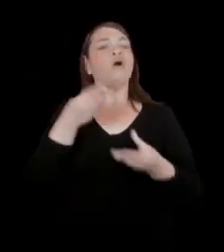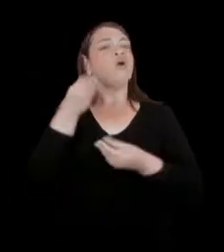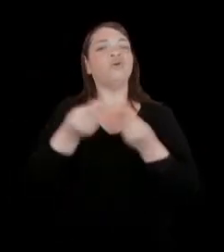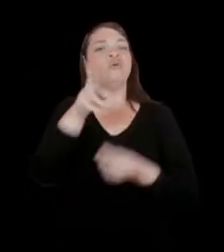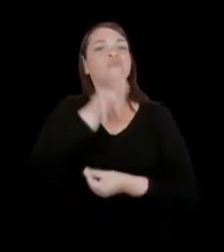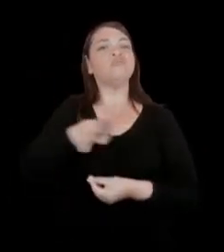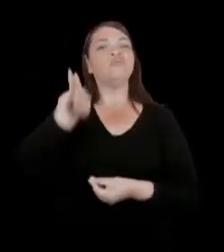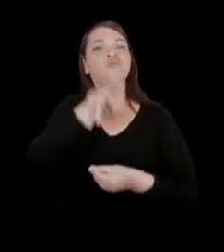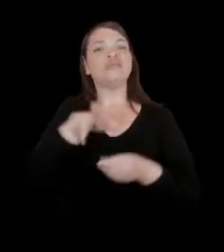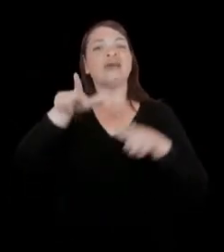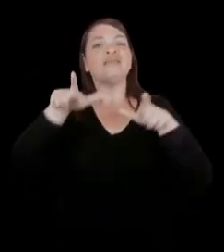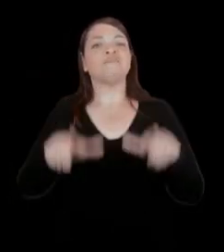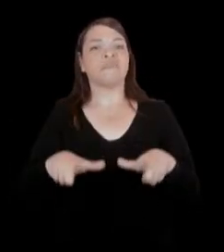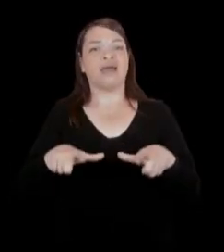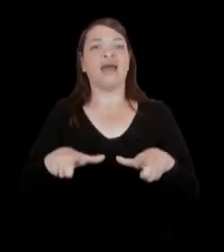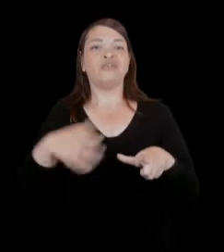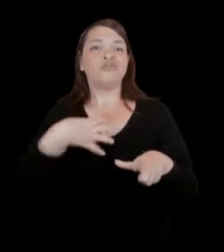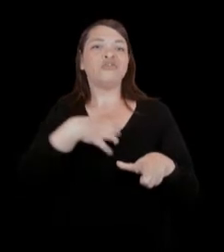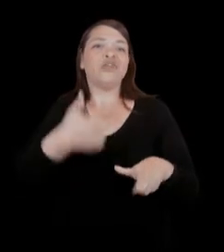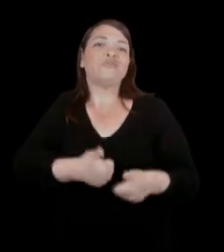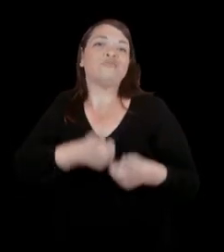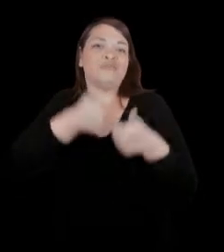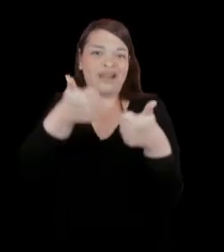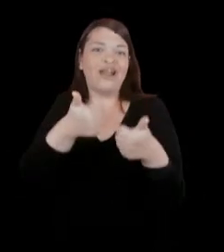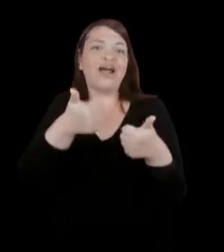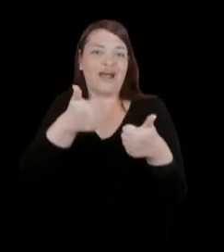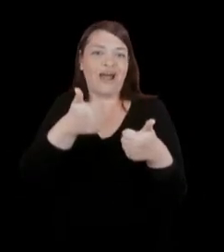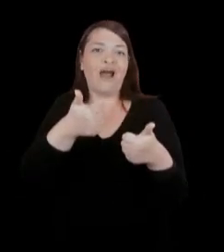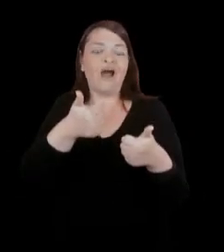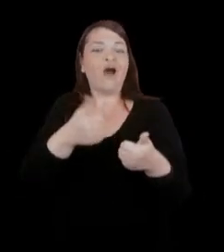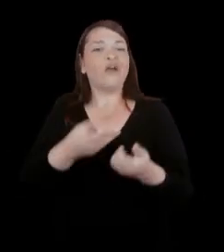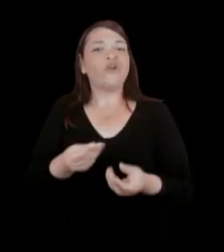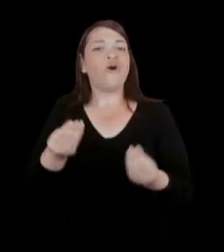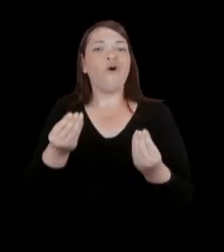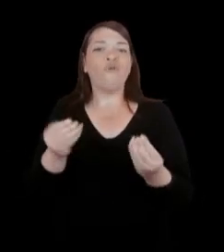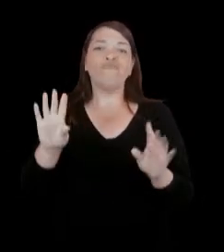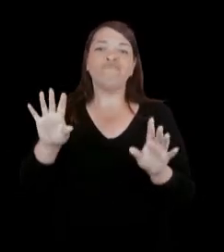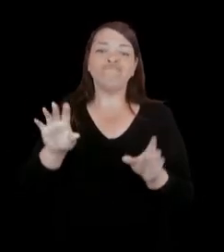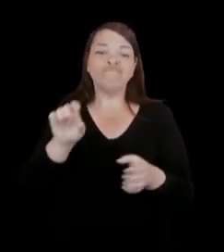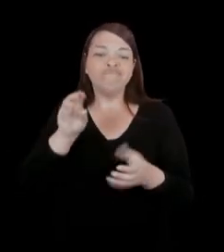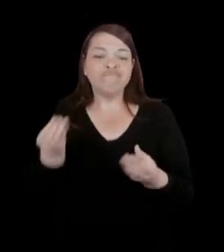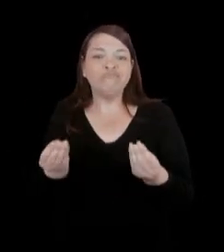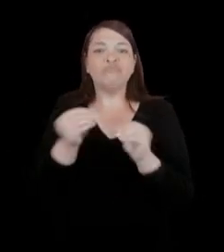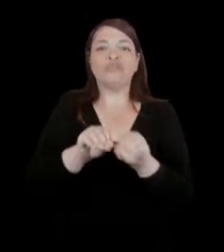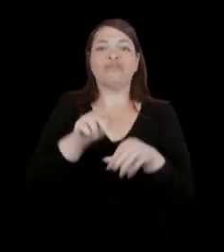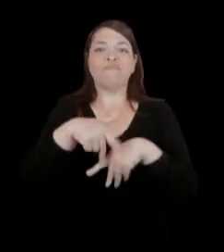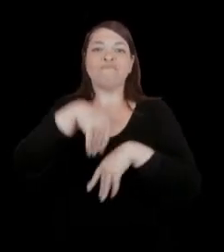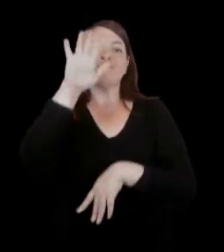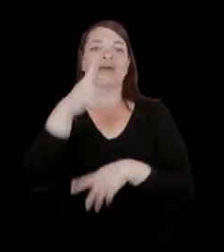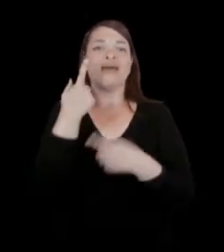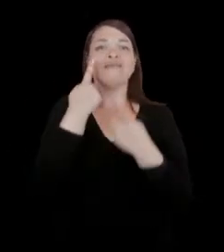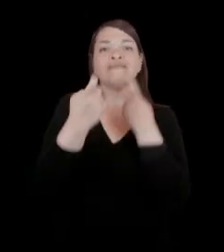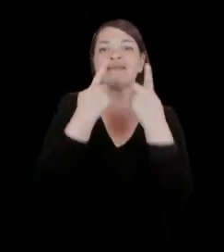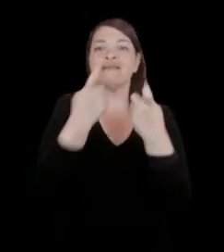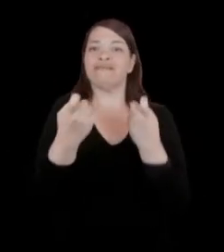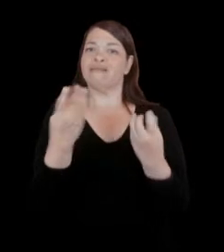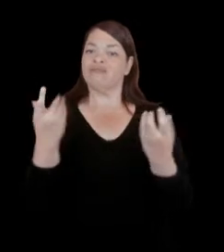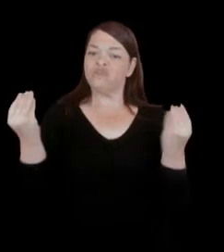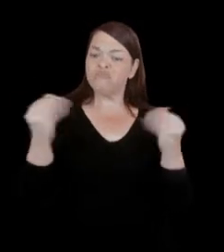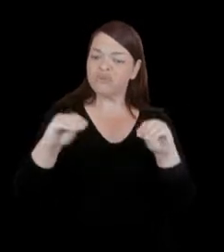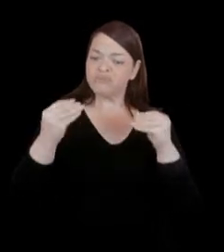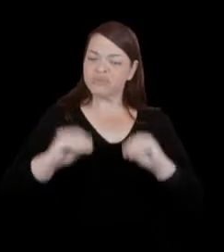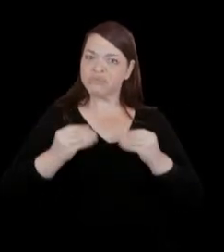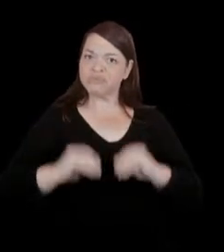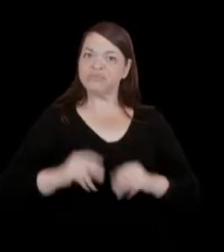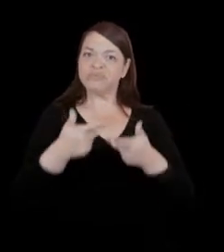esse espaço de uma forma ainda melhor ou mais interessante. A sala dos fundos é retangular, com uma grande mesa de reuniões no meio